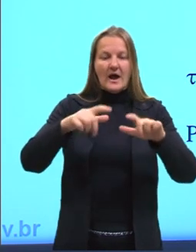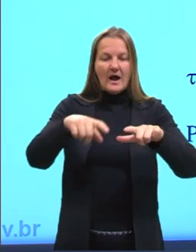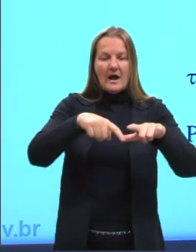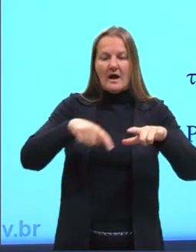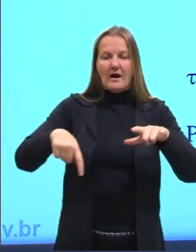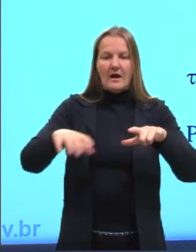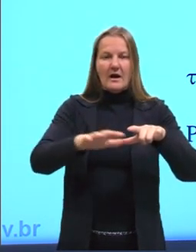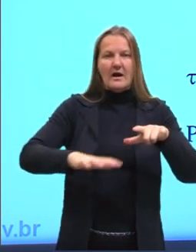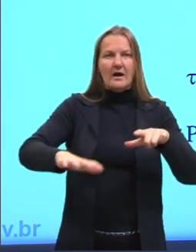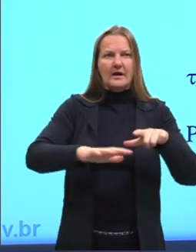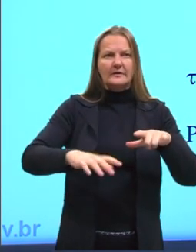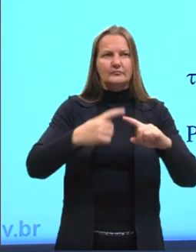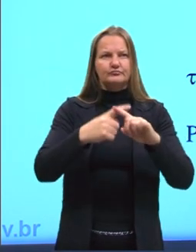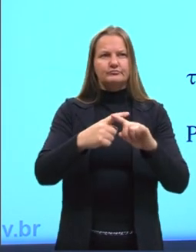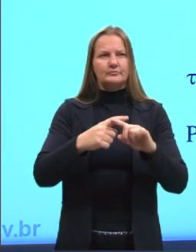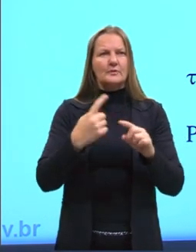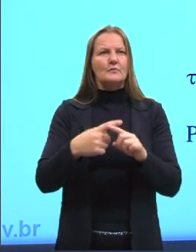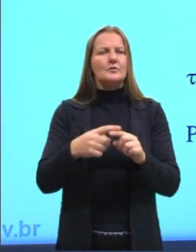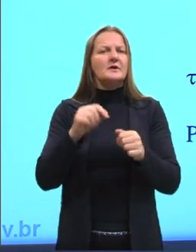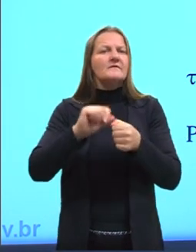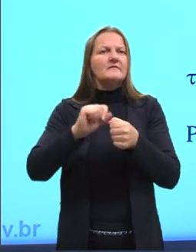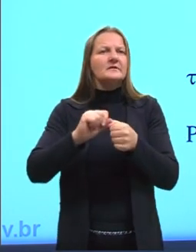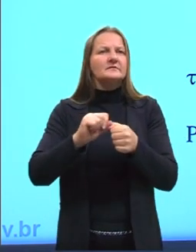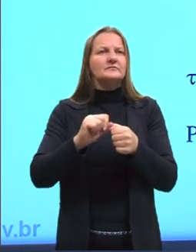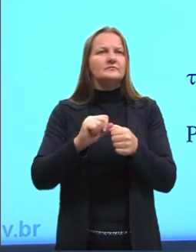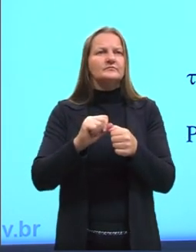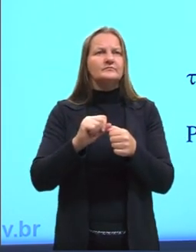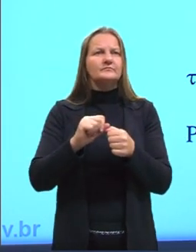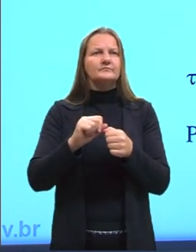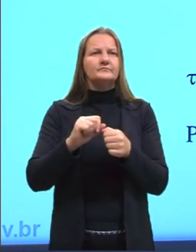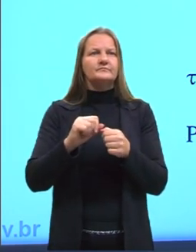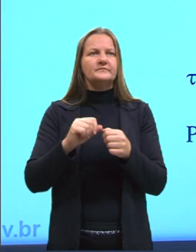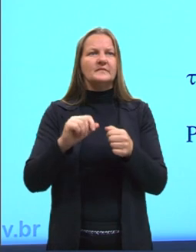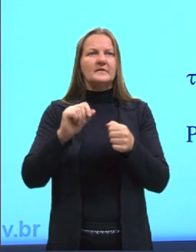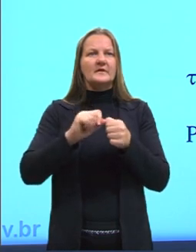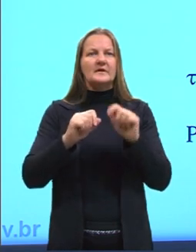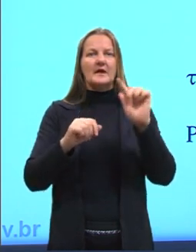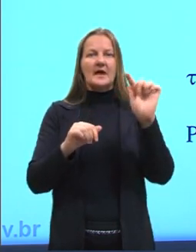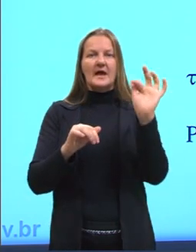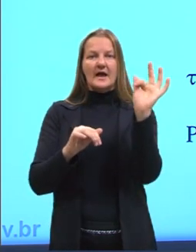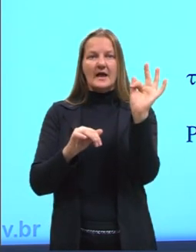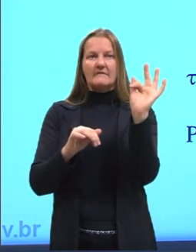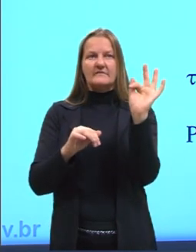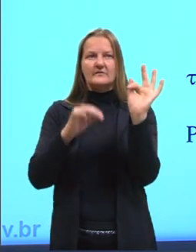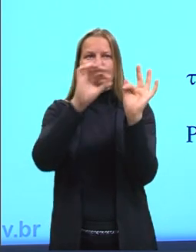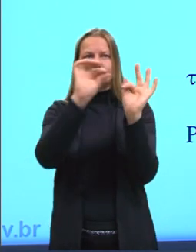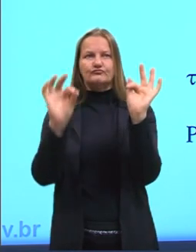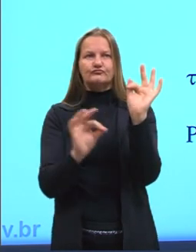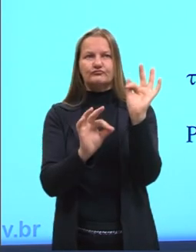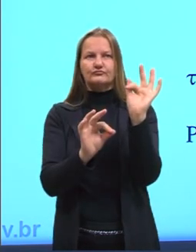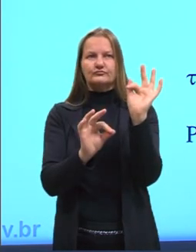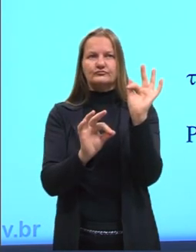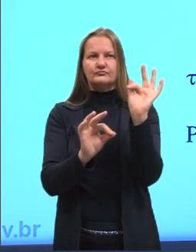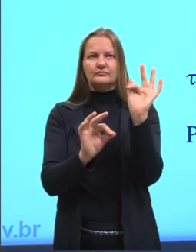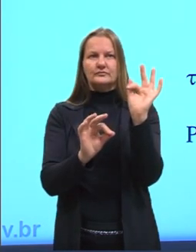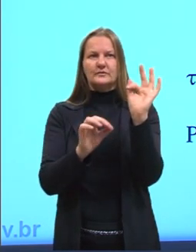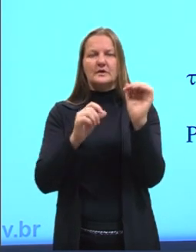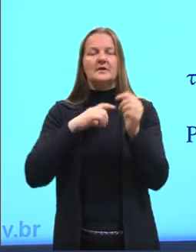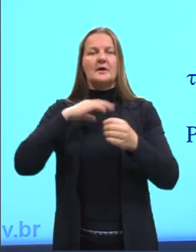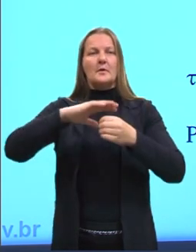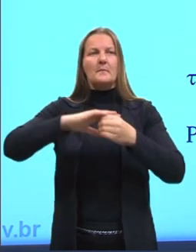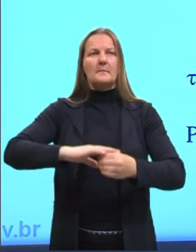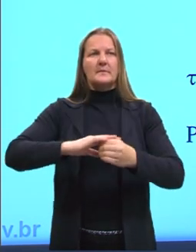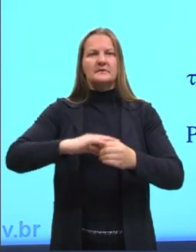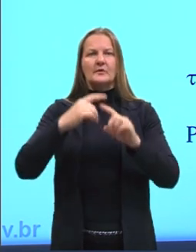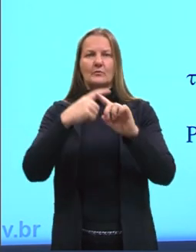Por que eu fiz isso, gente? Porque eu quero colocar este F aqui no lugar desse F aqui. E aí, que acontece? Eu tenho pressão